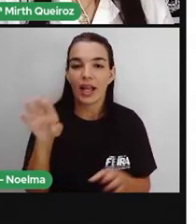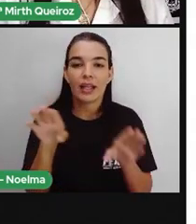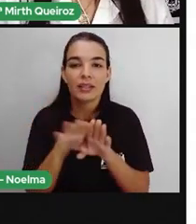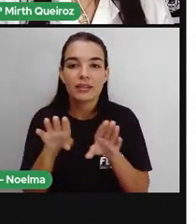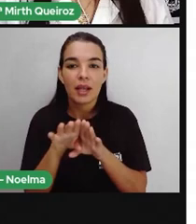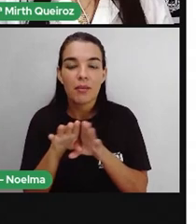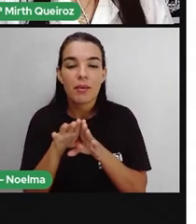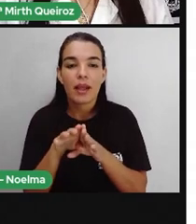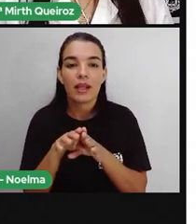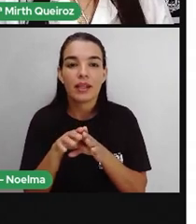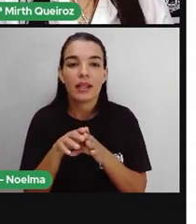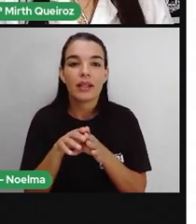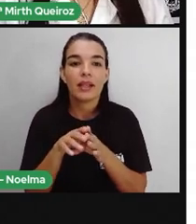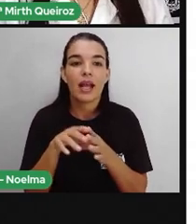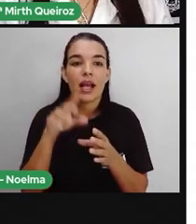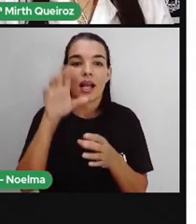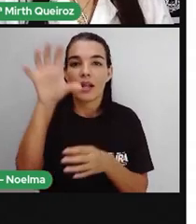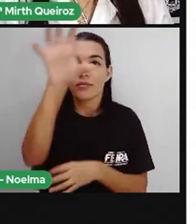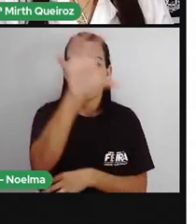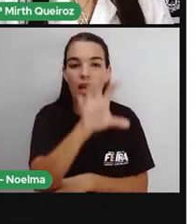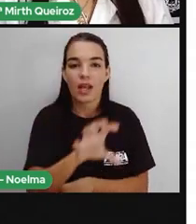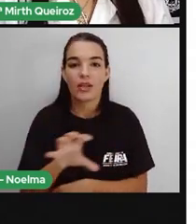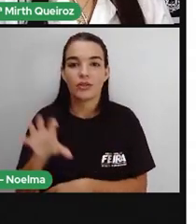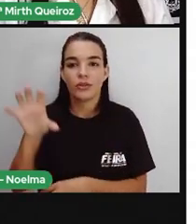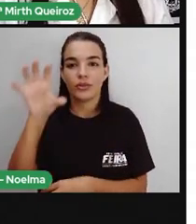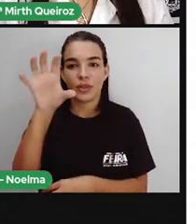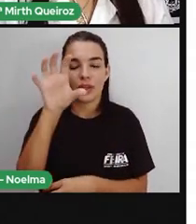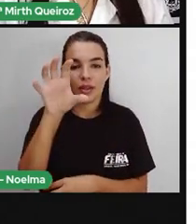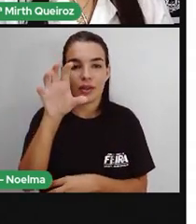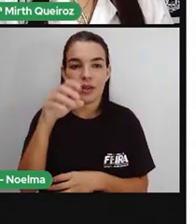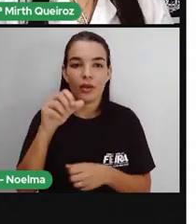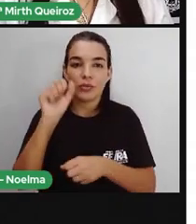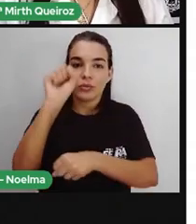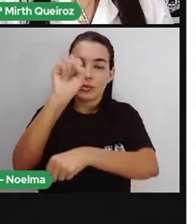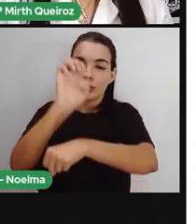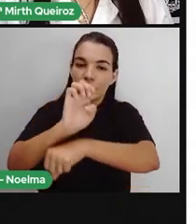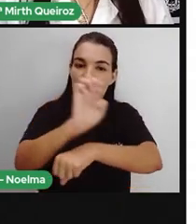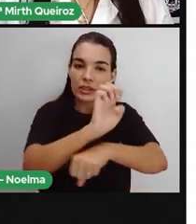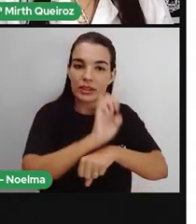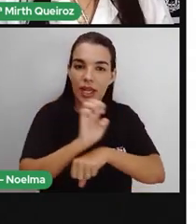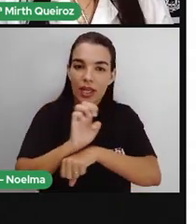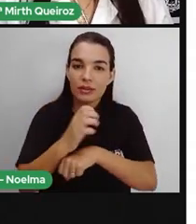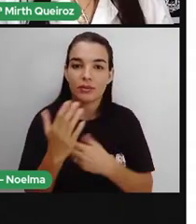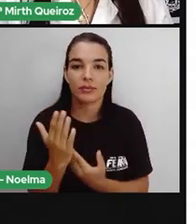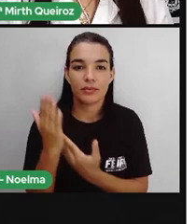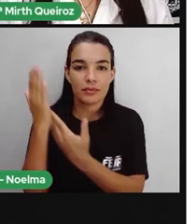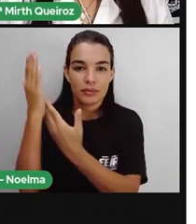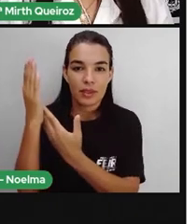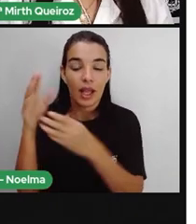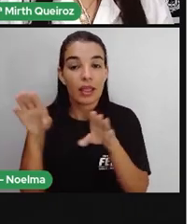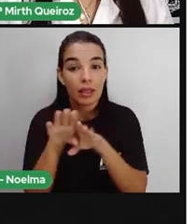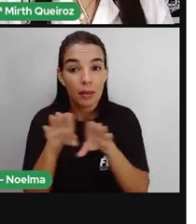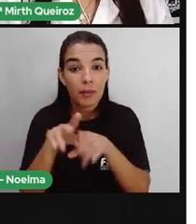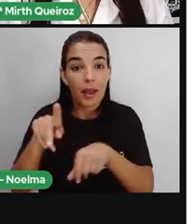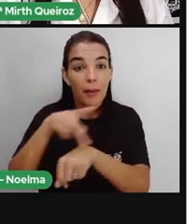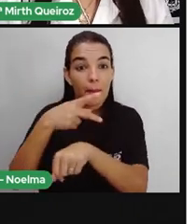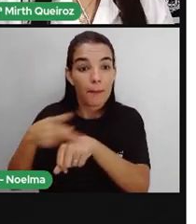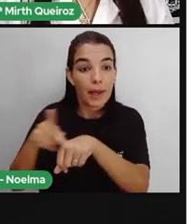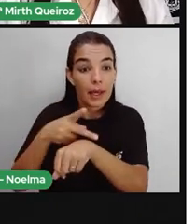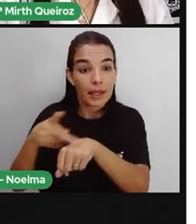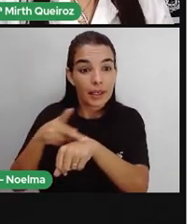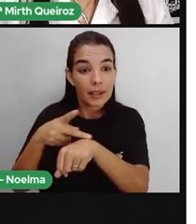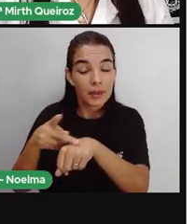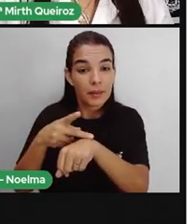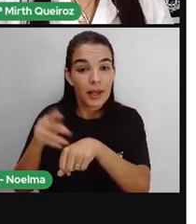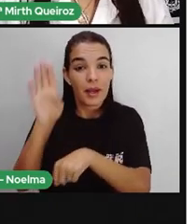Mato Grosso do sul, no noroeste do estado. Além de poder serem encontrados aí também no Paraguai e na Bolívia,